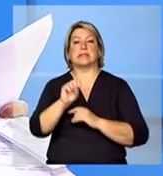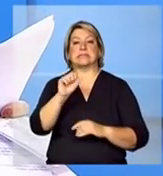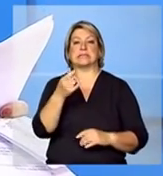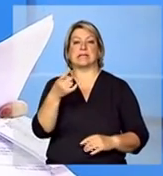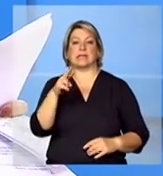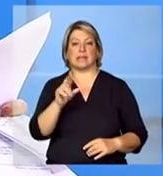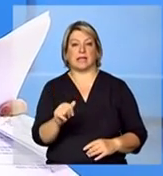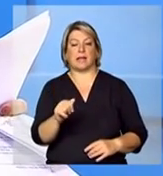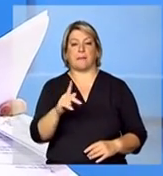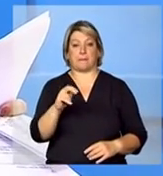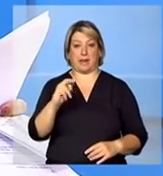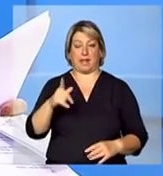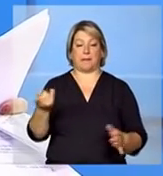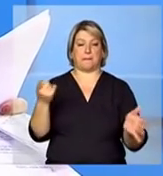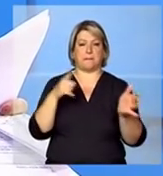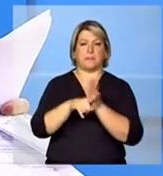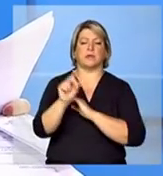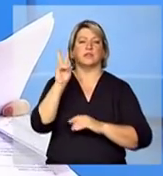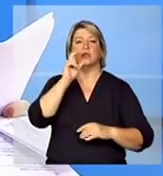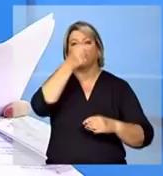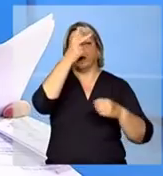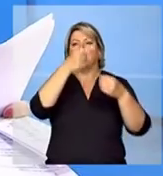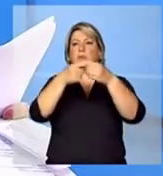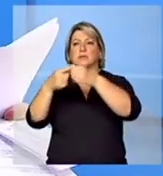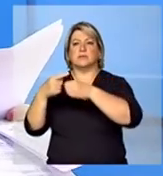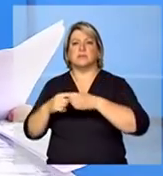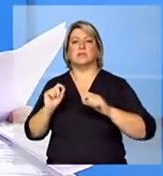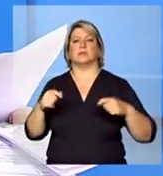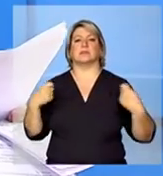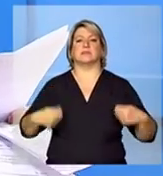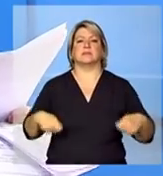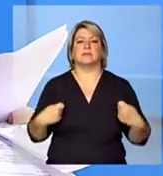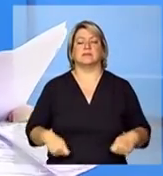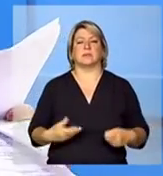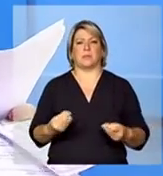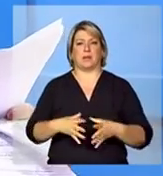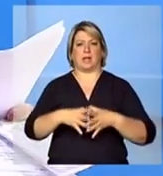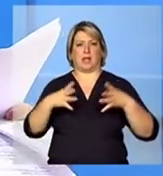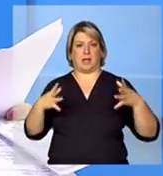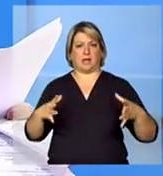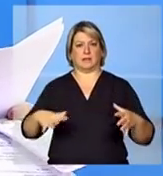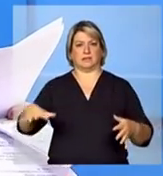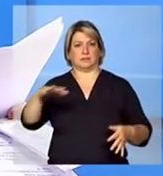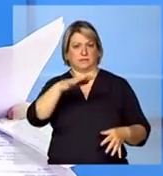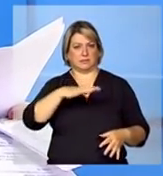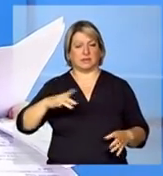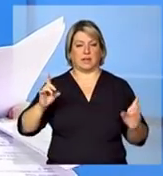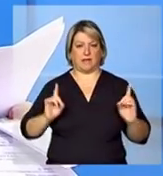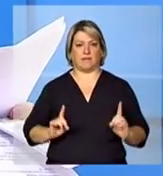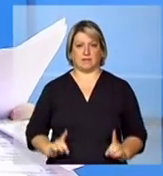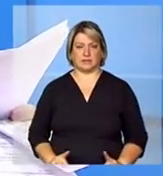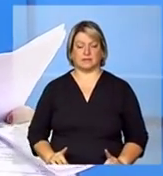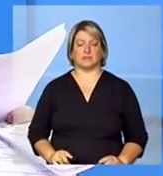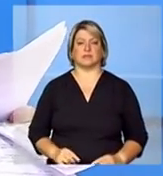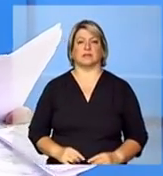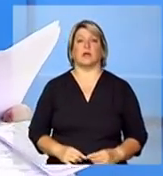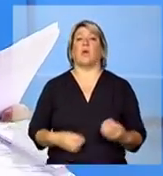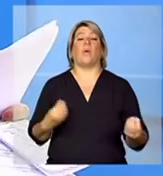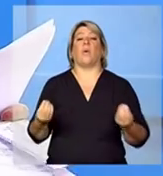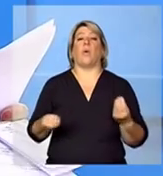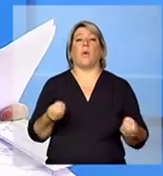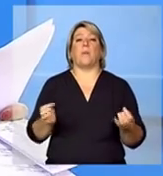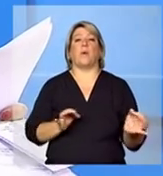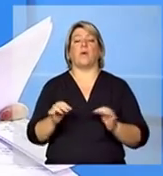do Pará ela diz assim em municípios que a demanda é muito grande pessoas com deficiência como é que será